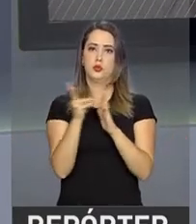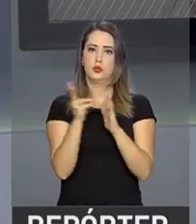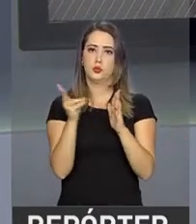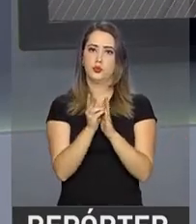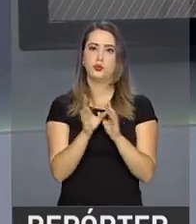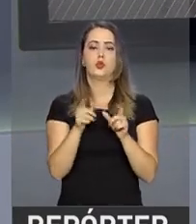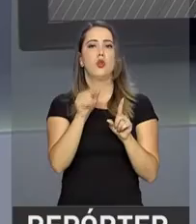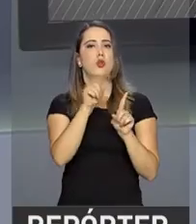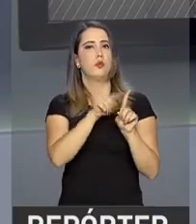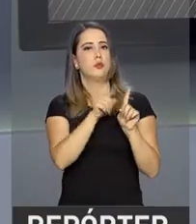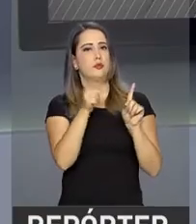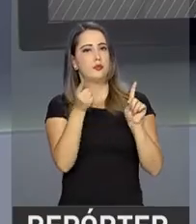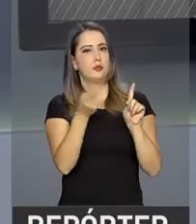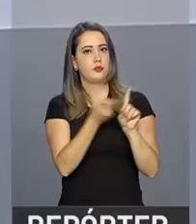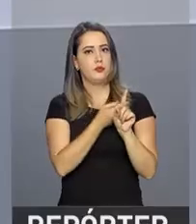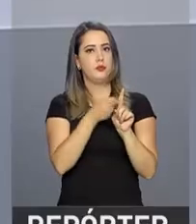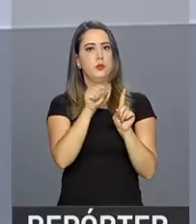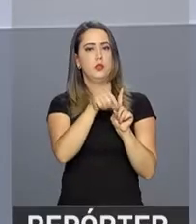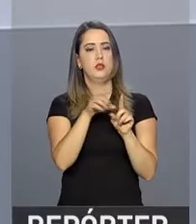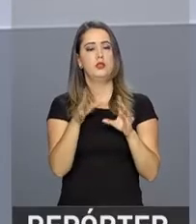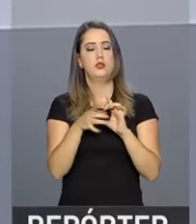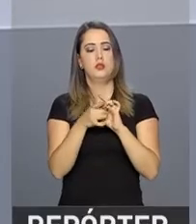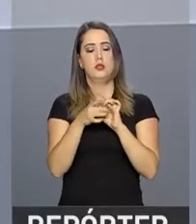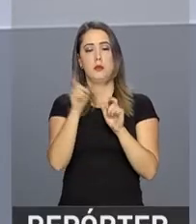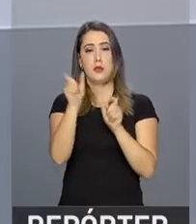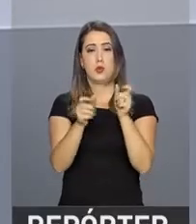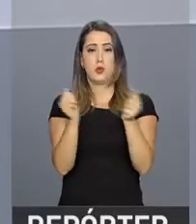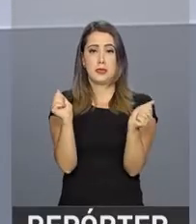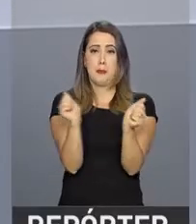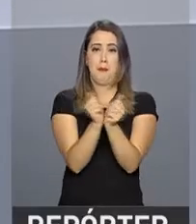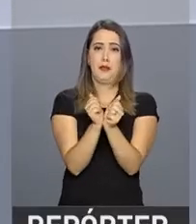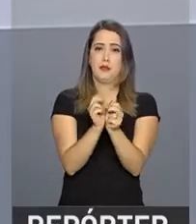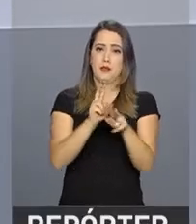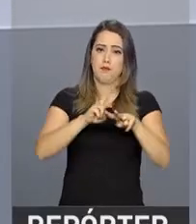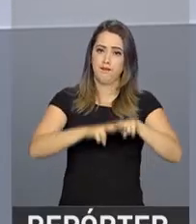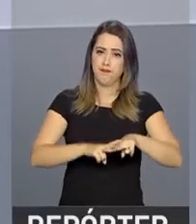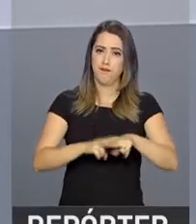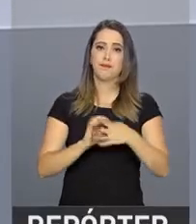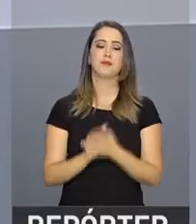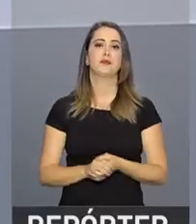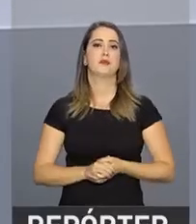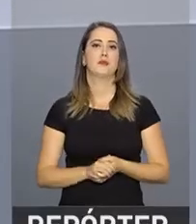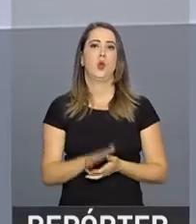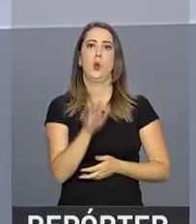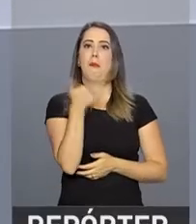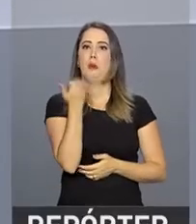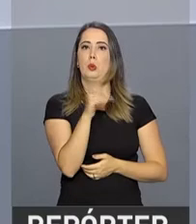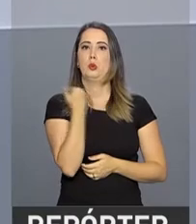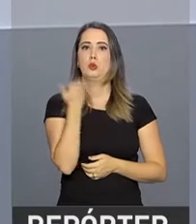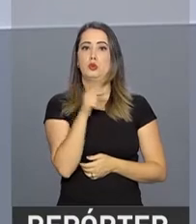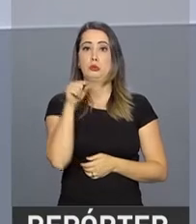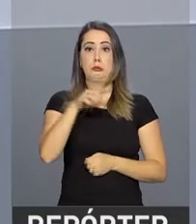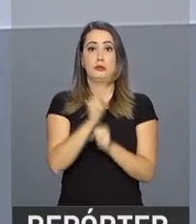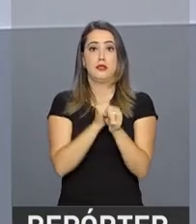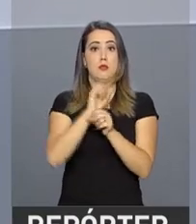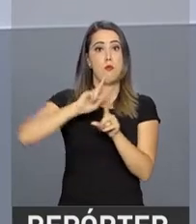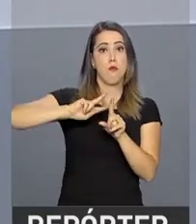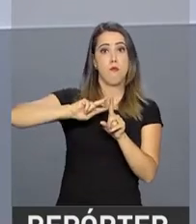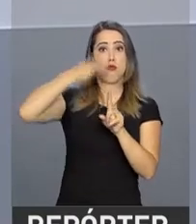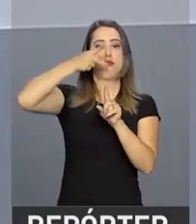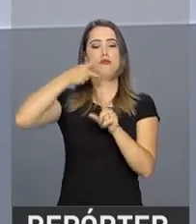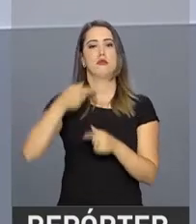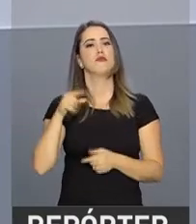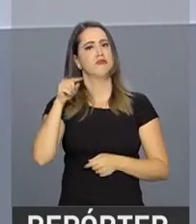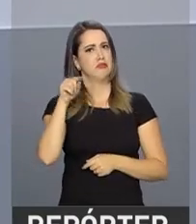pessoas privadas de liberdade. De acordo com o Ministério da Saúde, o número de casos e mortes causadas pela gripe duplicou em